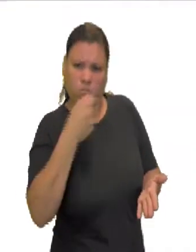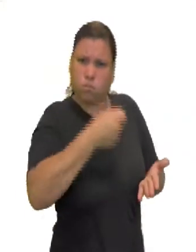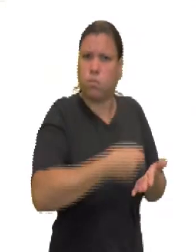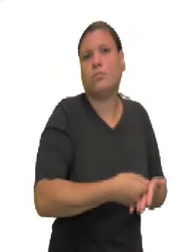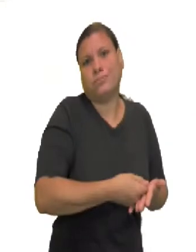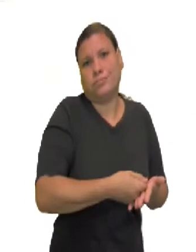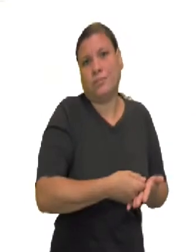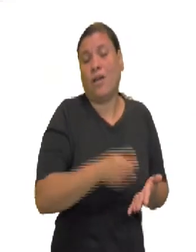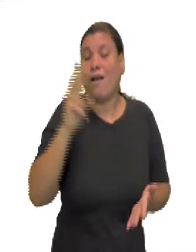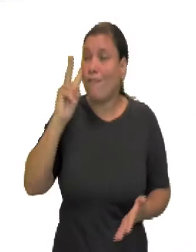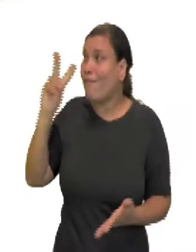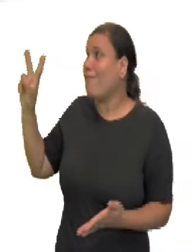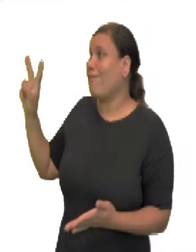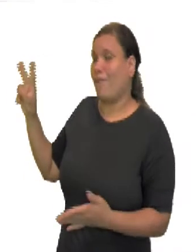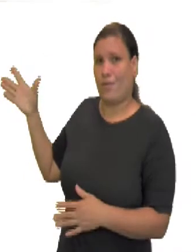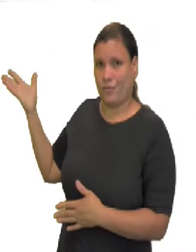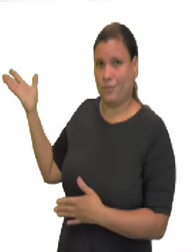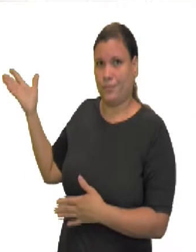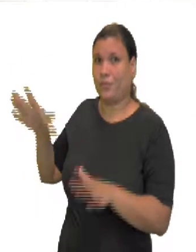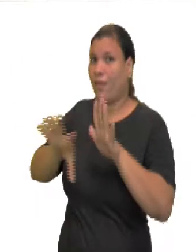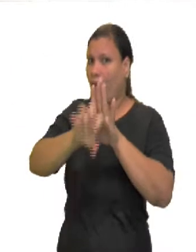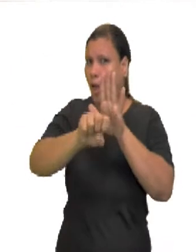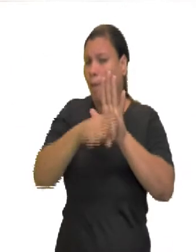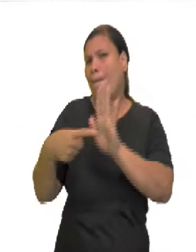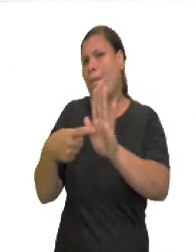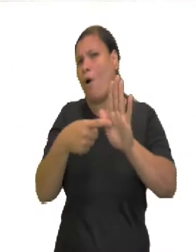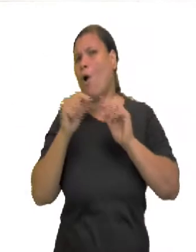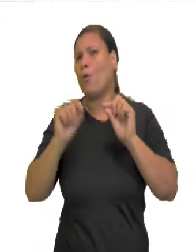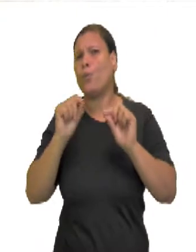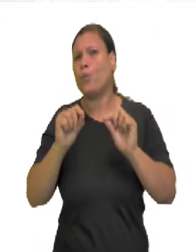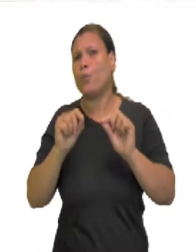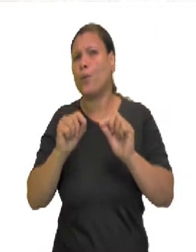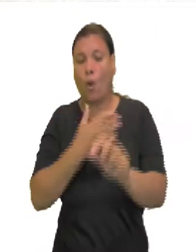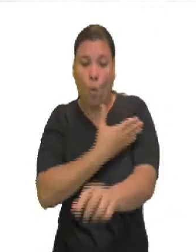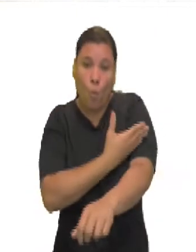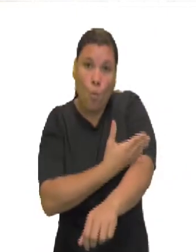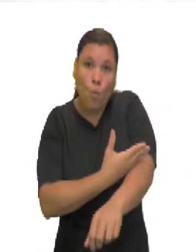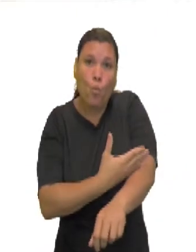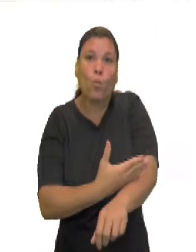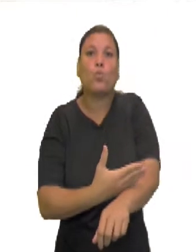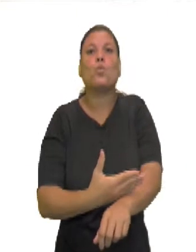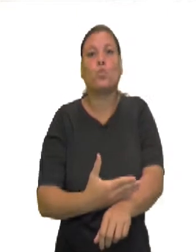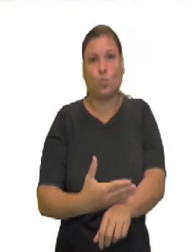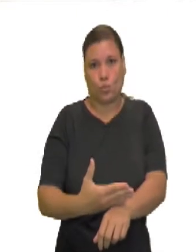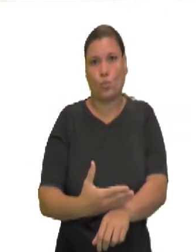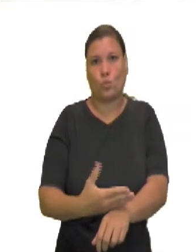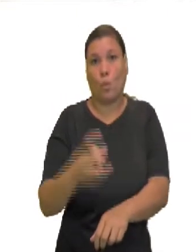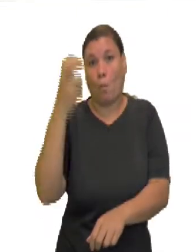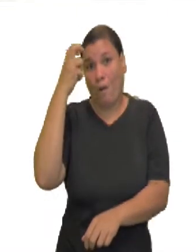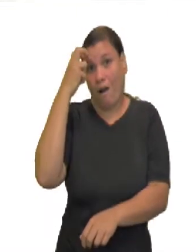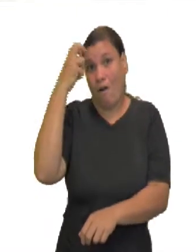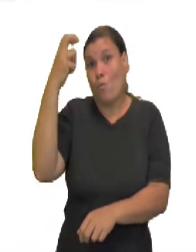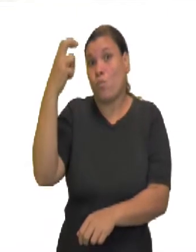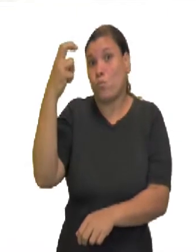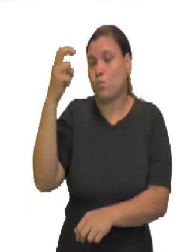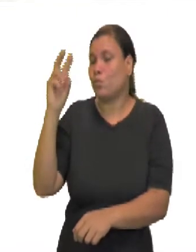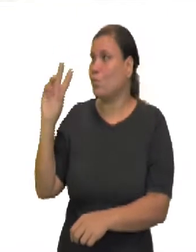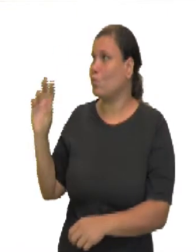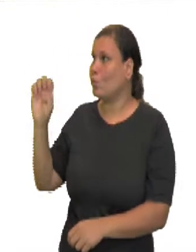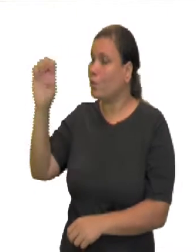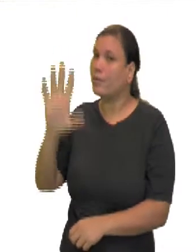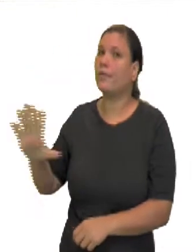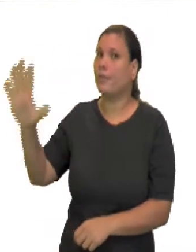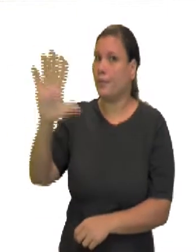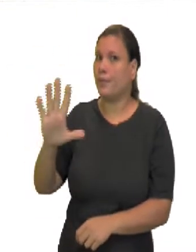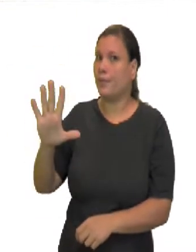dos europeus é muito diferente do contexto africano. A vestimenta com